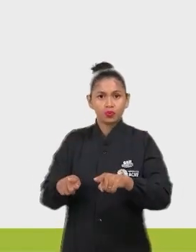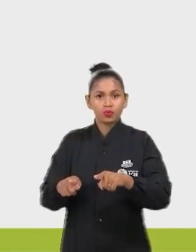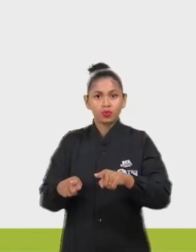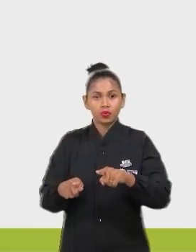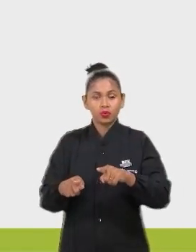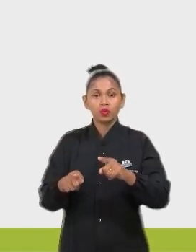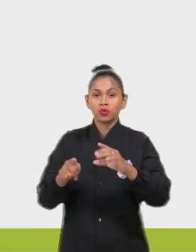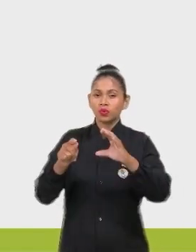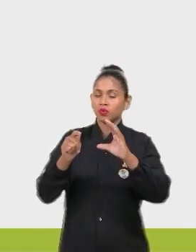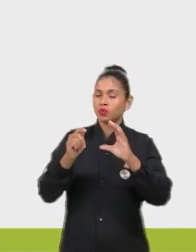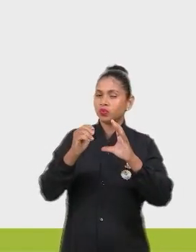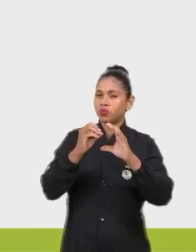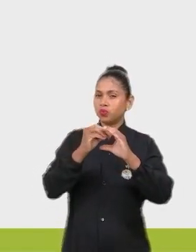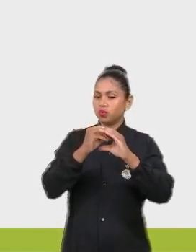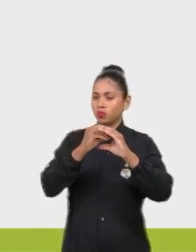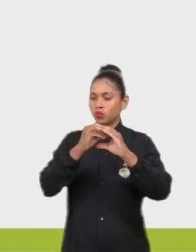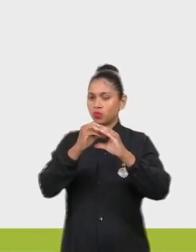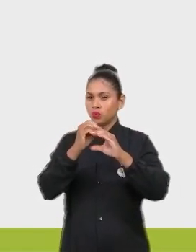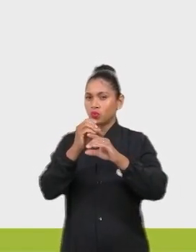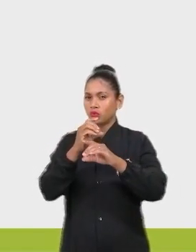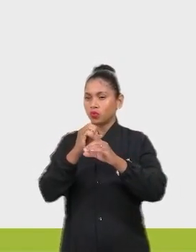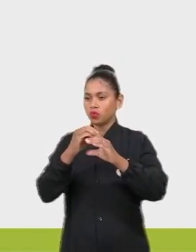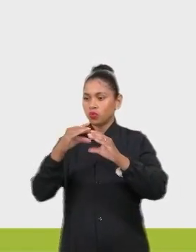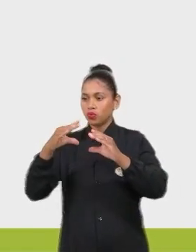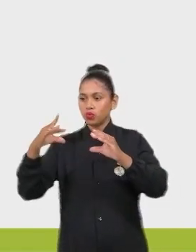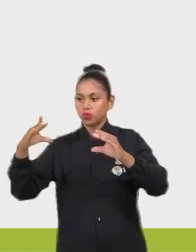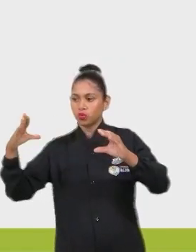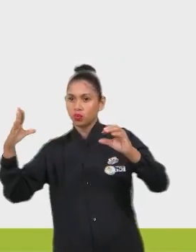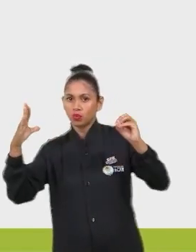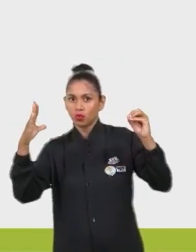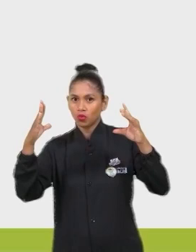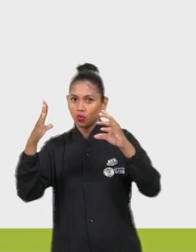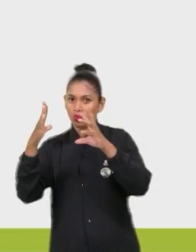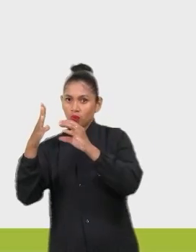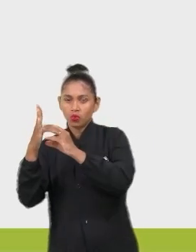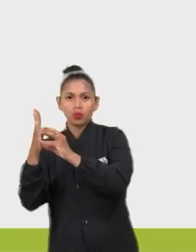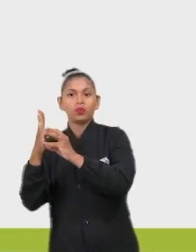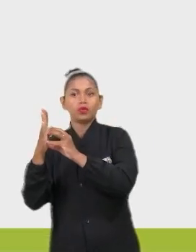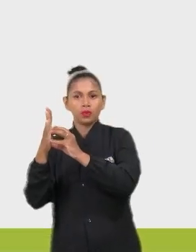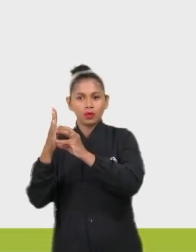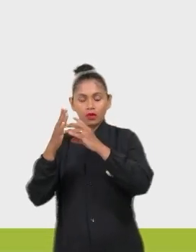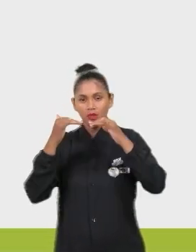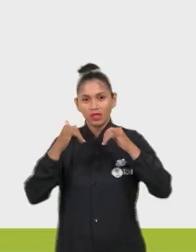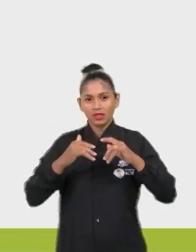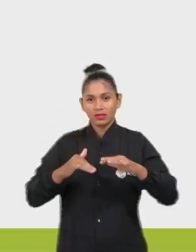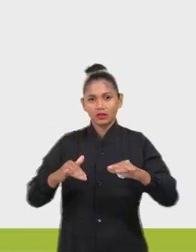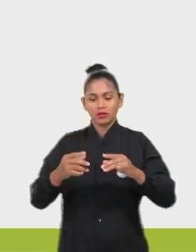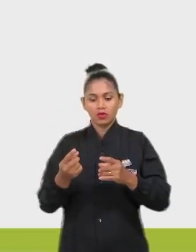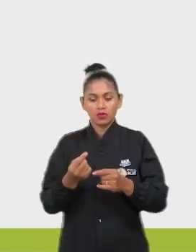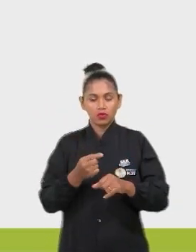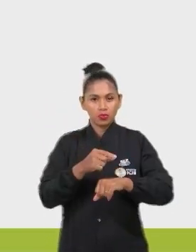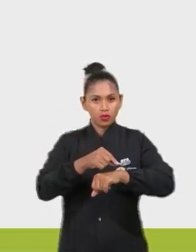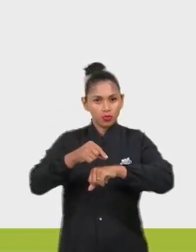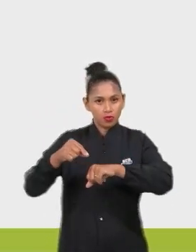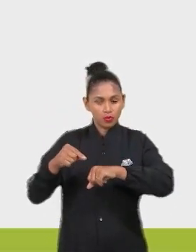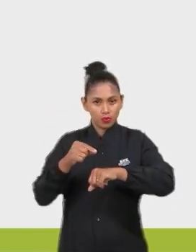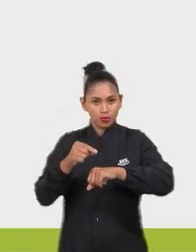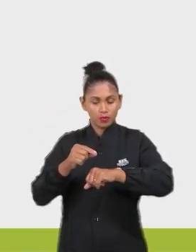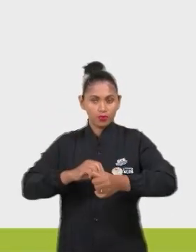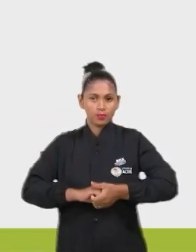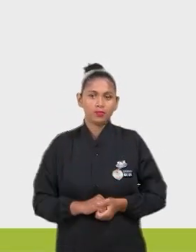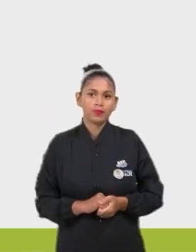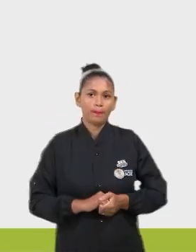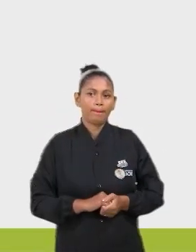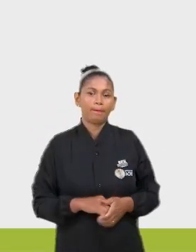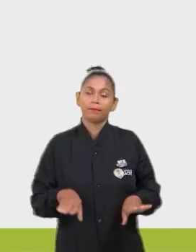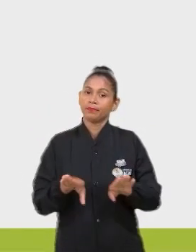polinizadores e facilitam a ação de dispessores de sementes de espécies nativas. Também não. Não